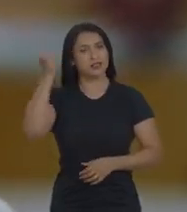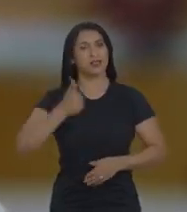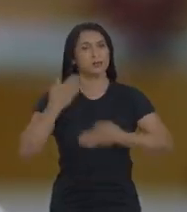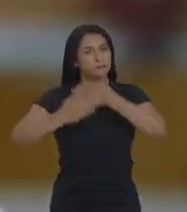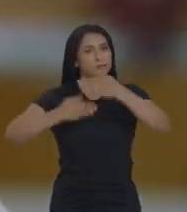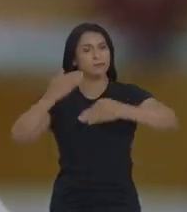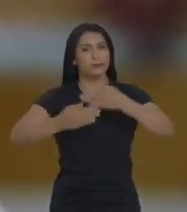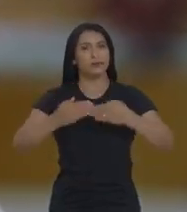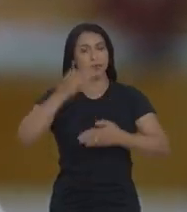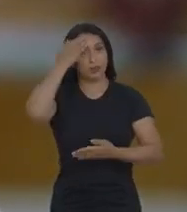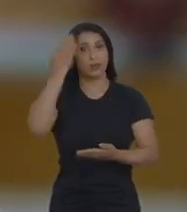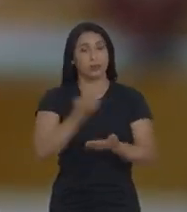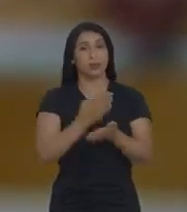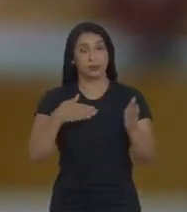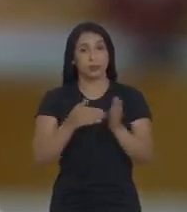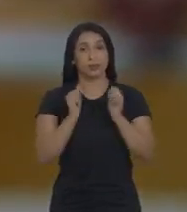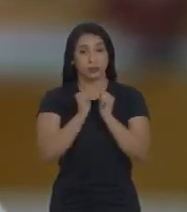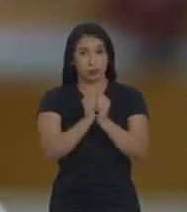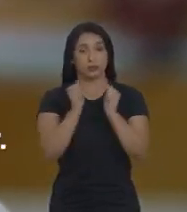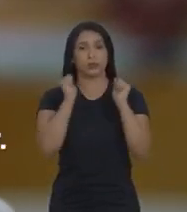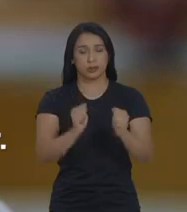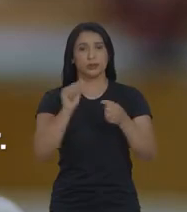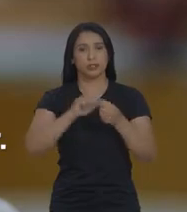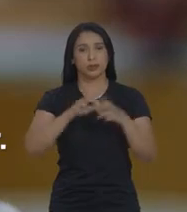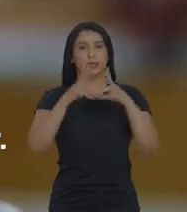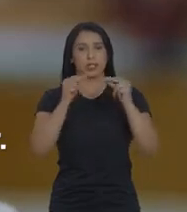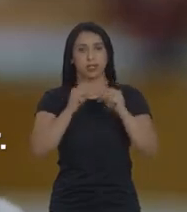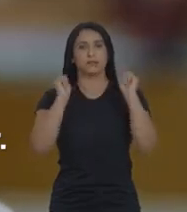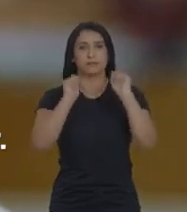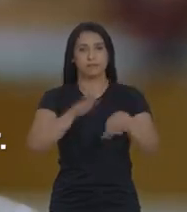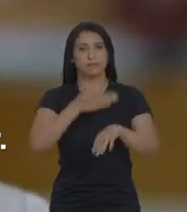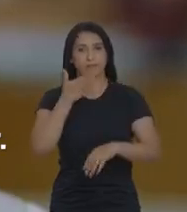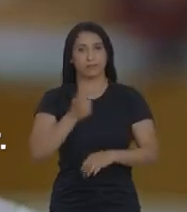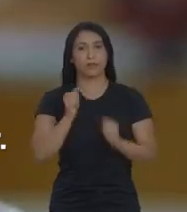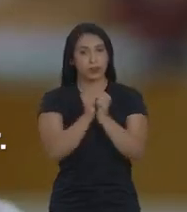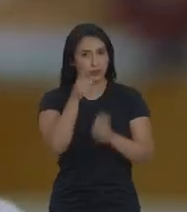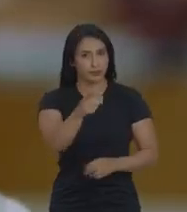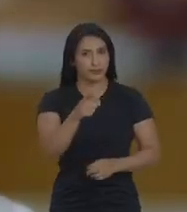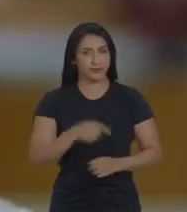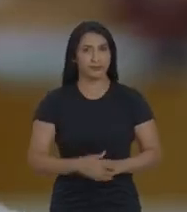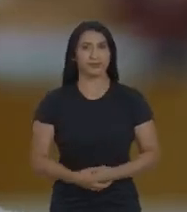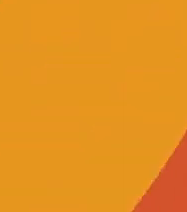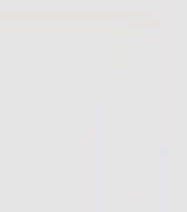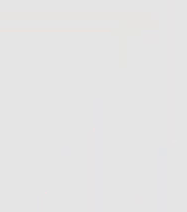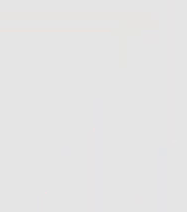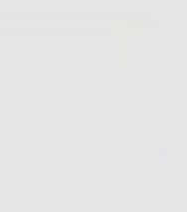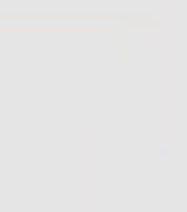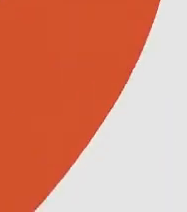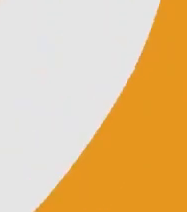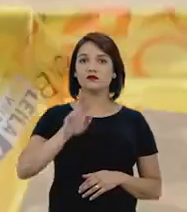saibam da nossa trajetória. Eu confio que todos nós juntos podemos fazer uma Brasília muito possível e muito melhor. Conto com vocês.